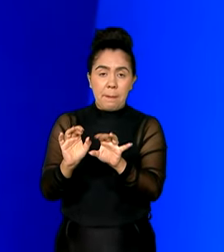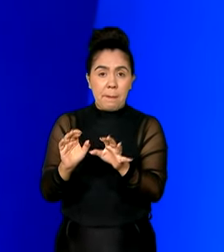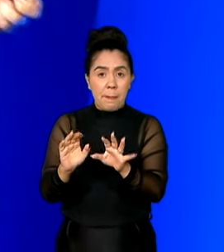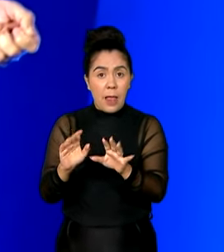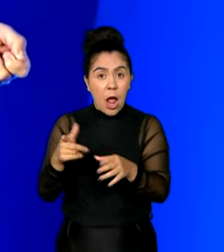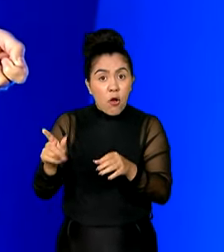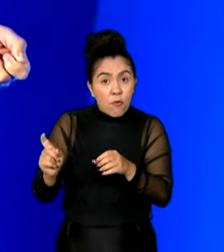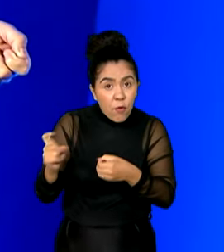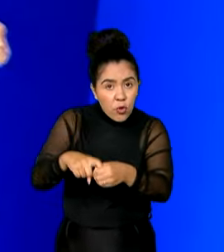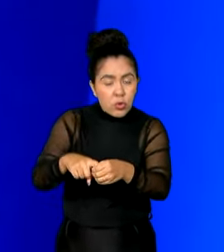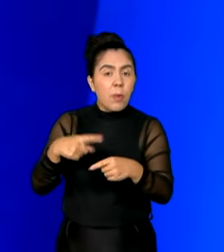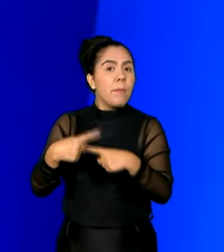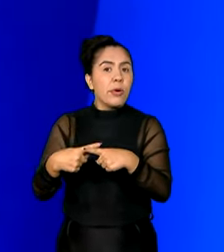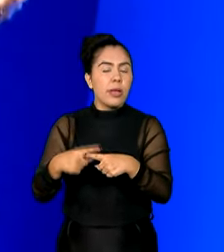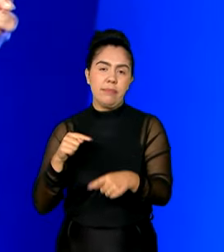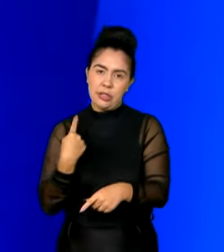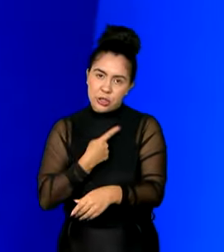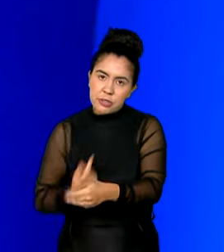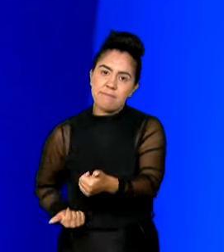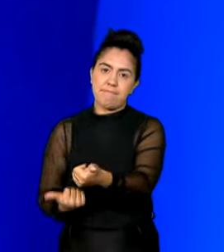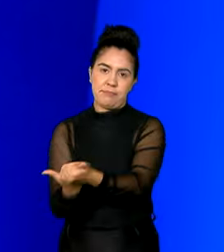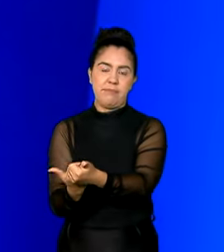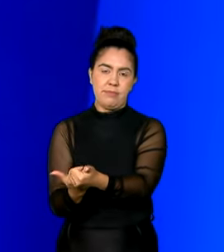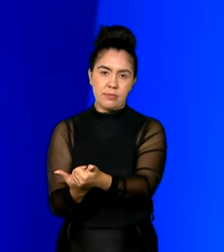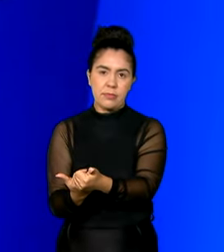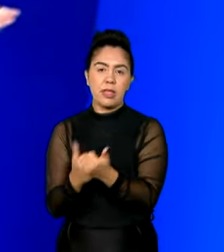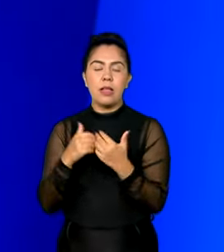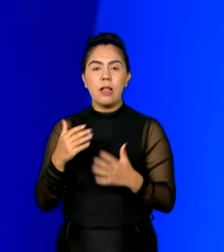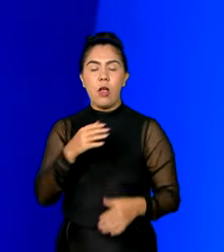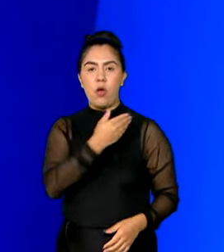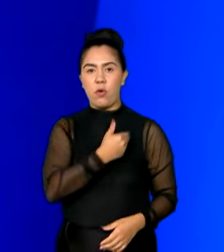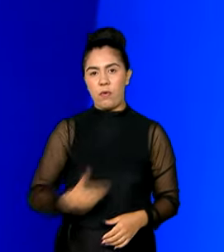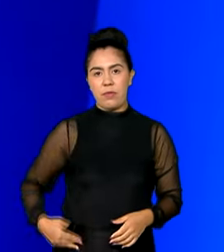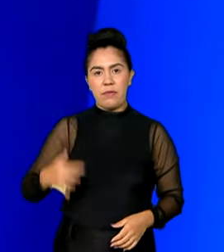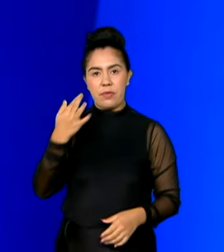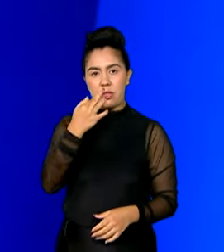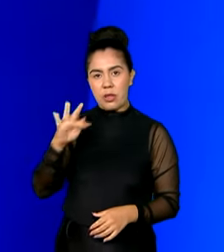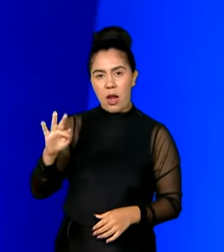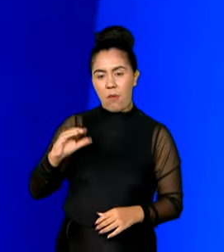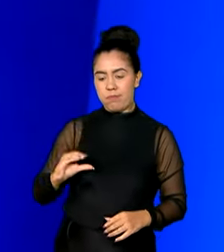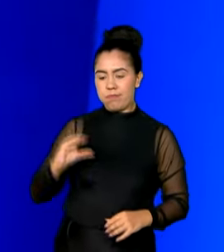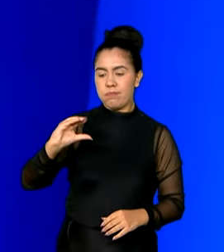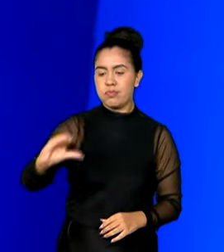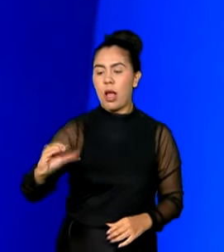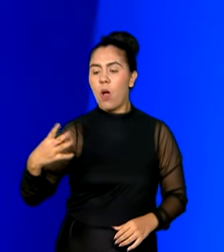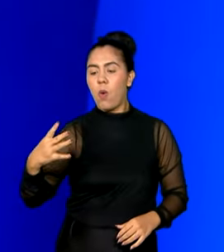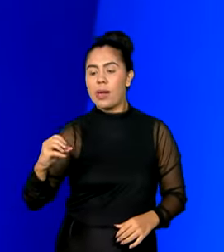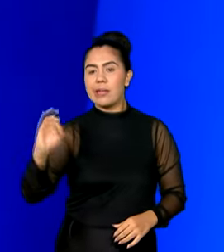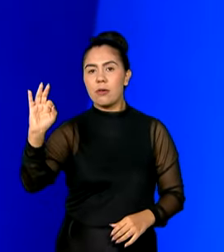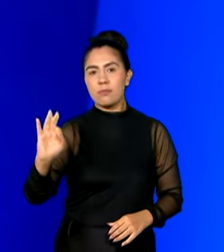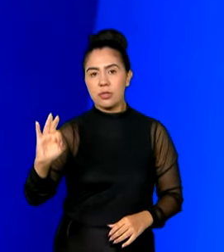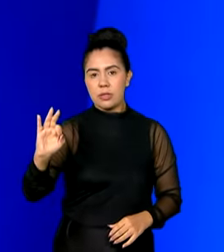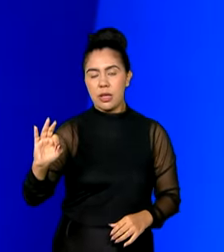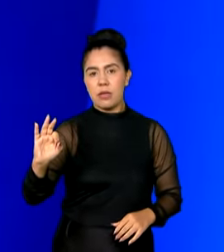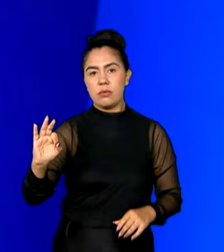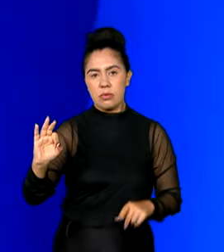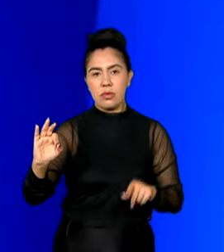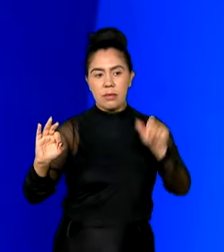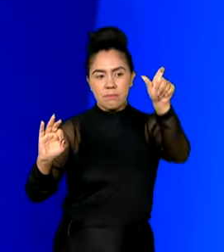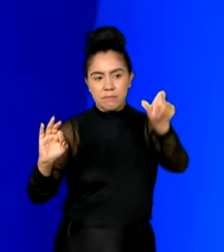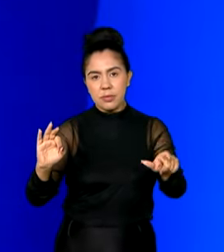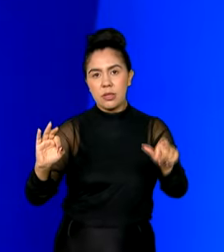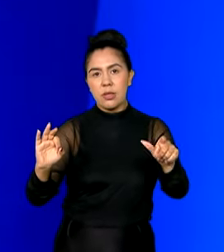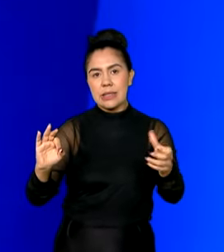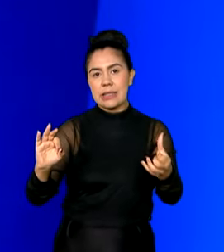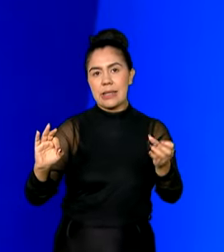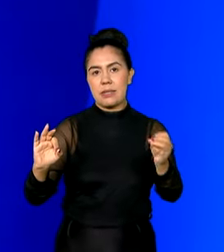porque a gente ajudou. O governo, nesse caso, entrou com 40% do financiamento. Então, o cartão é mais um passo, a plataforma é mais um